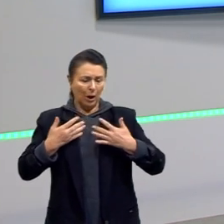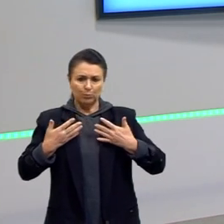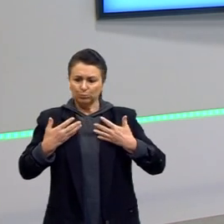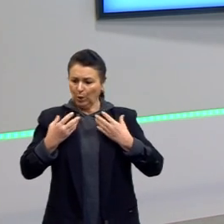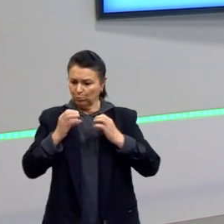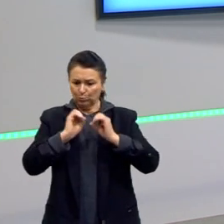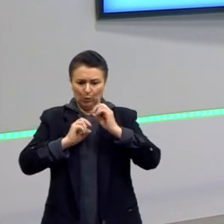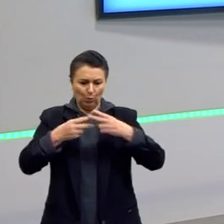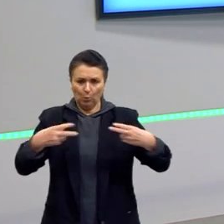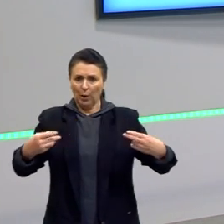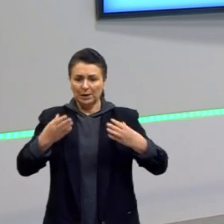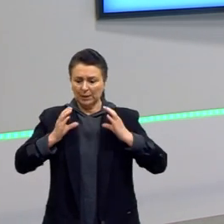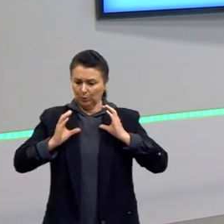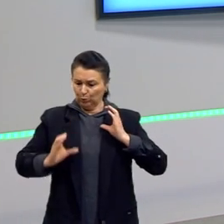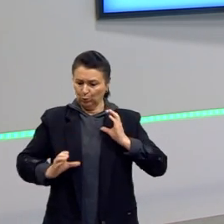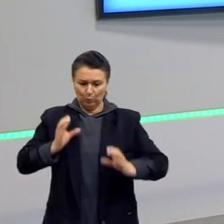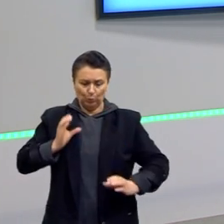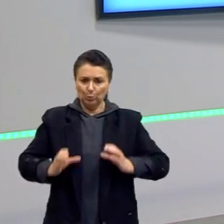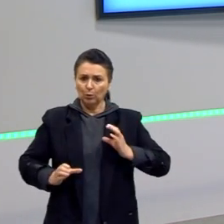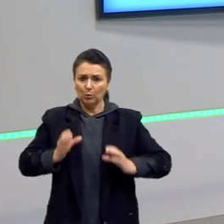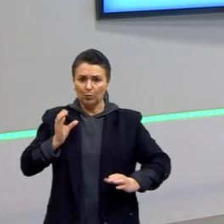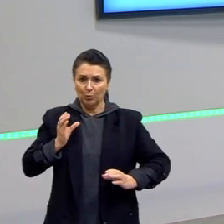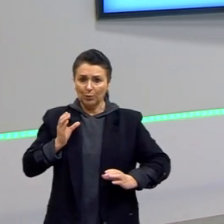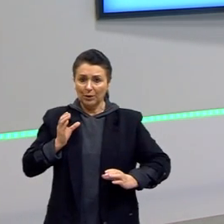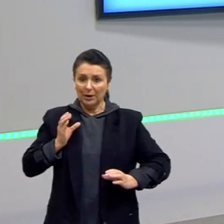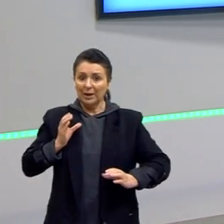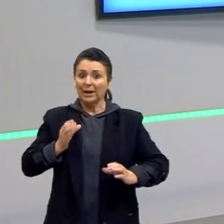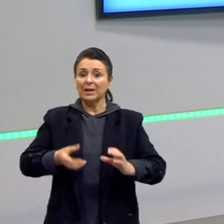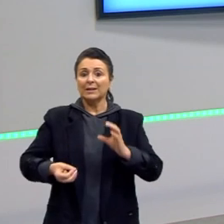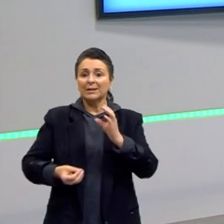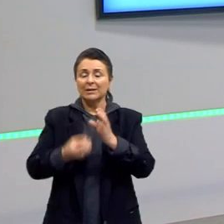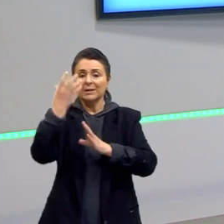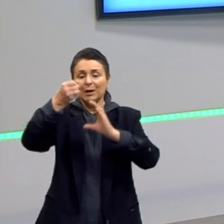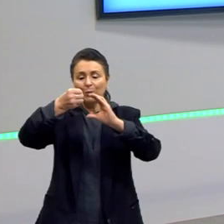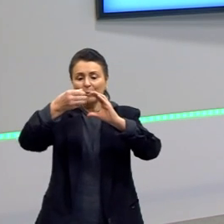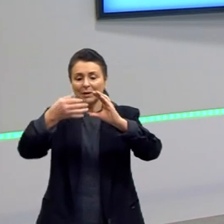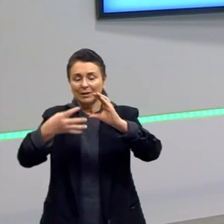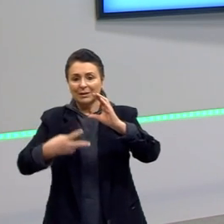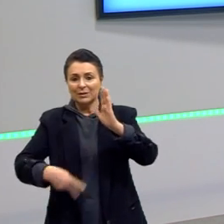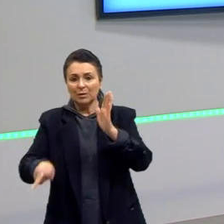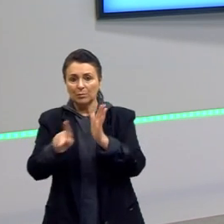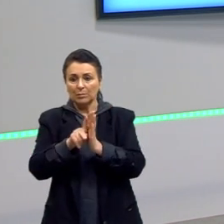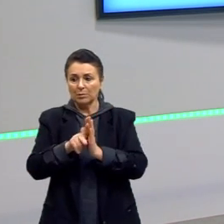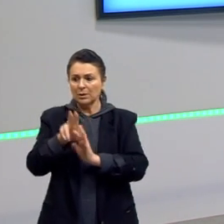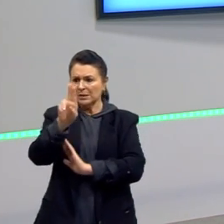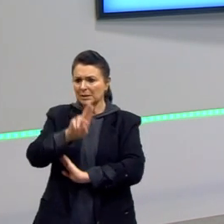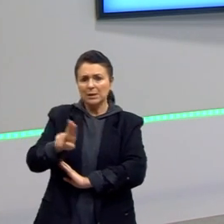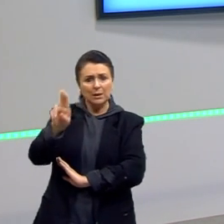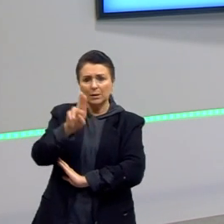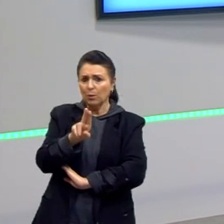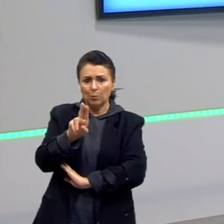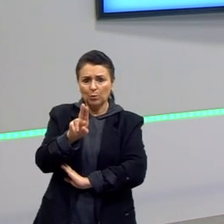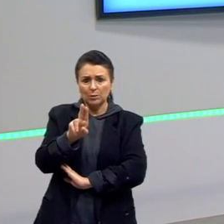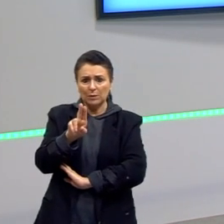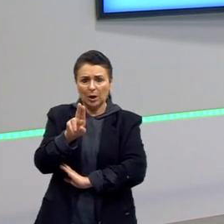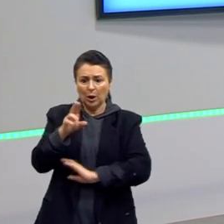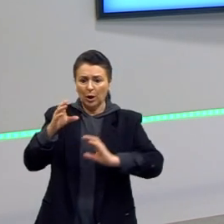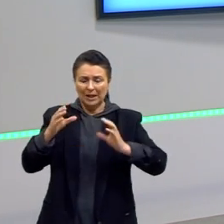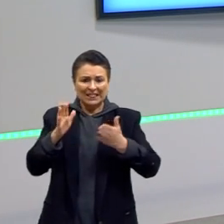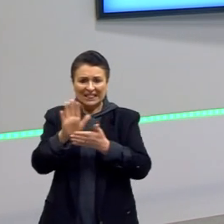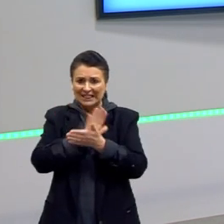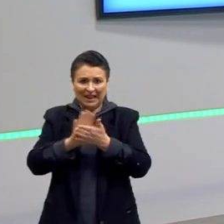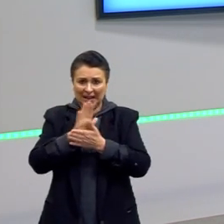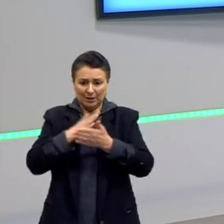para aquela parte maior ou mais resistente. Se não usa aquela parte do corpo, então, vai perder aquela